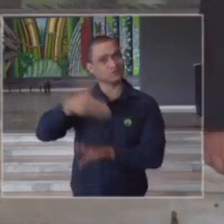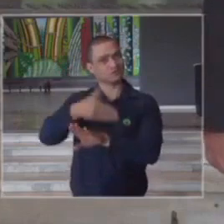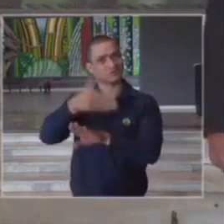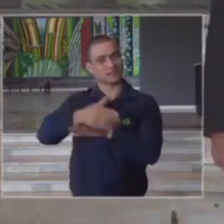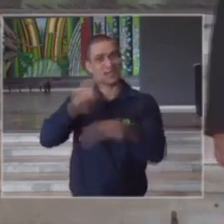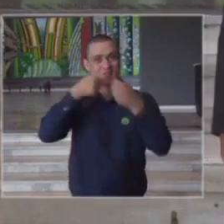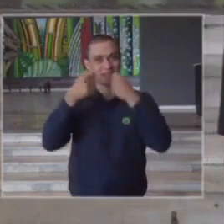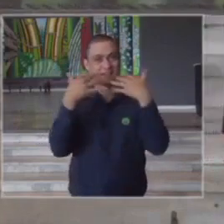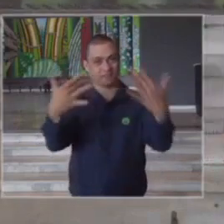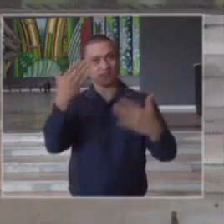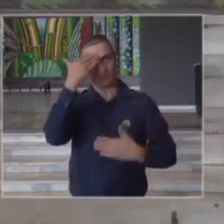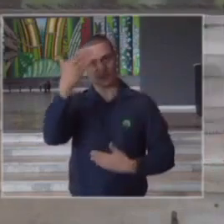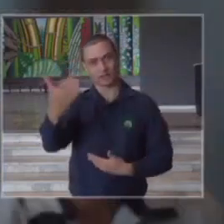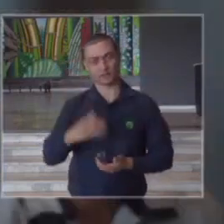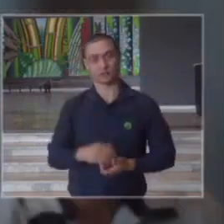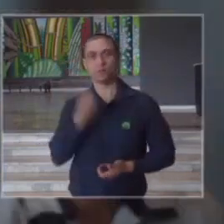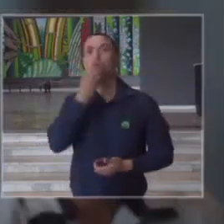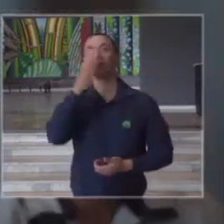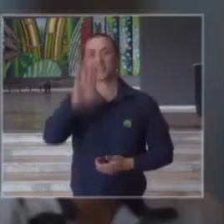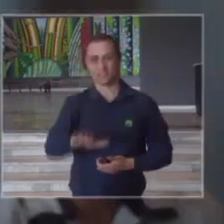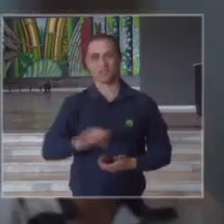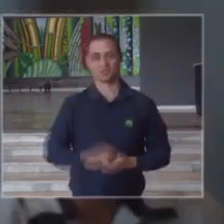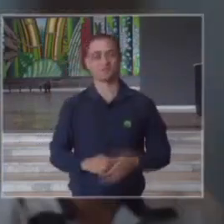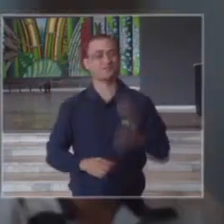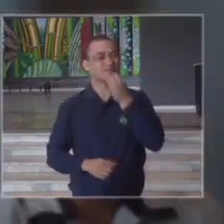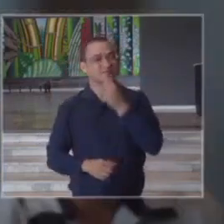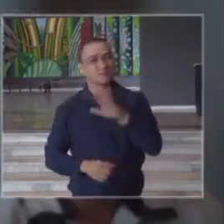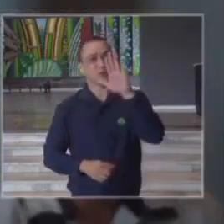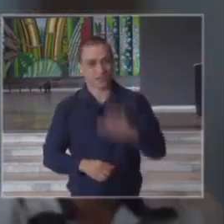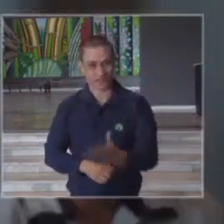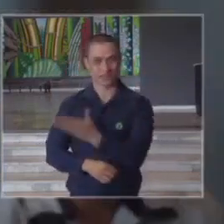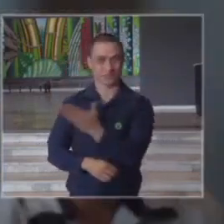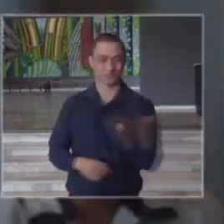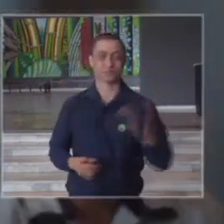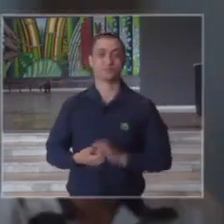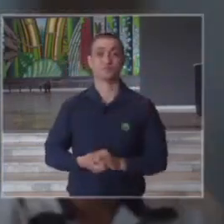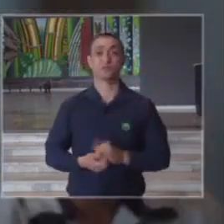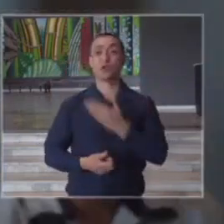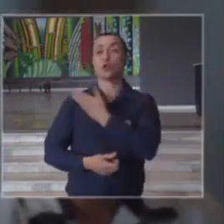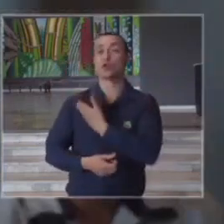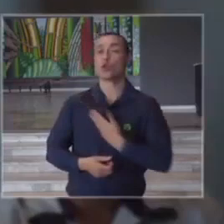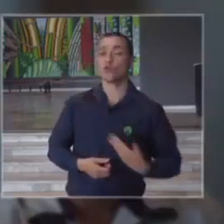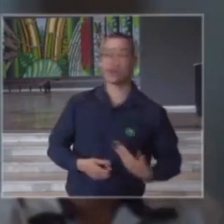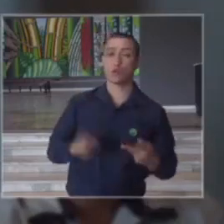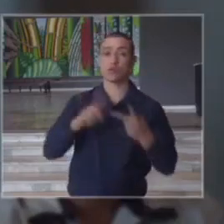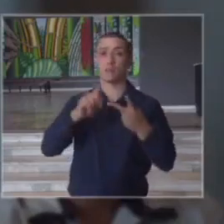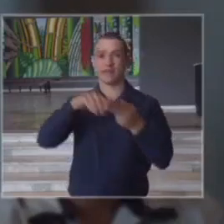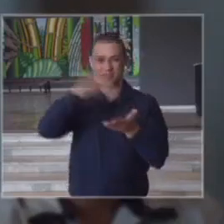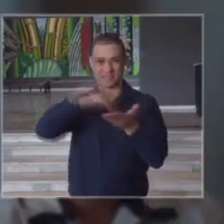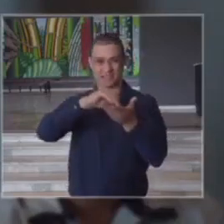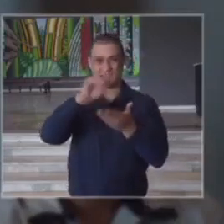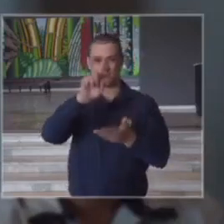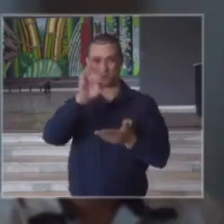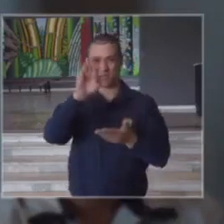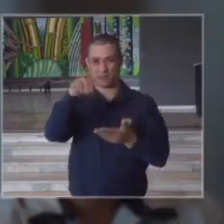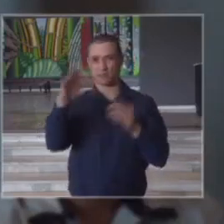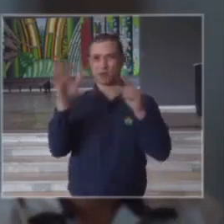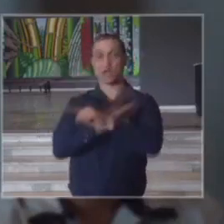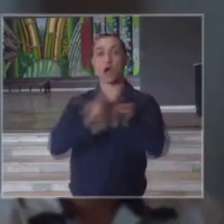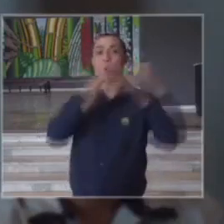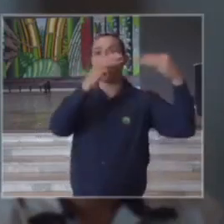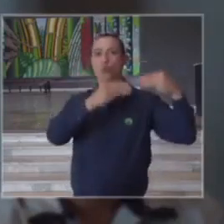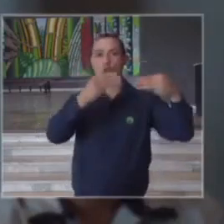todas as nossas coletivas boa tarde boa tarde a todos governador e secretário Guermann o